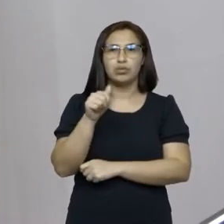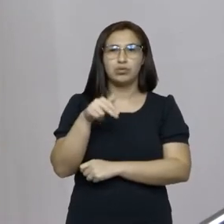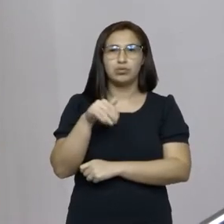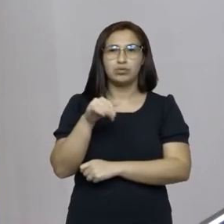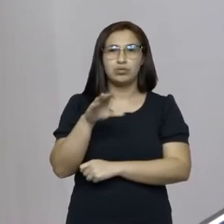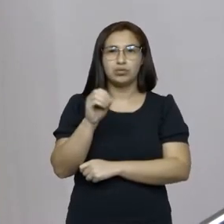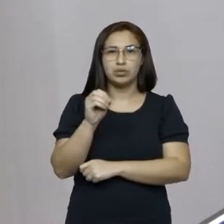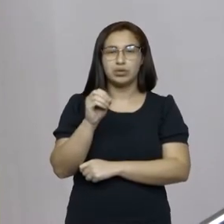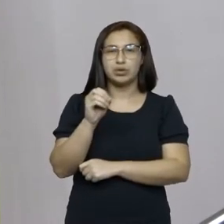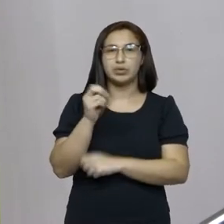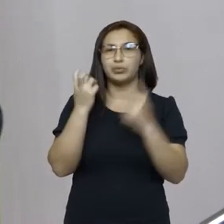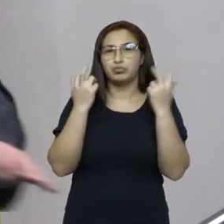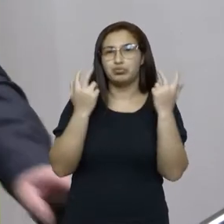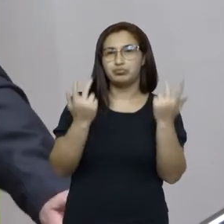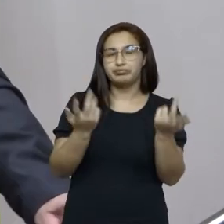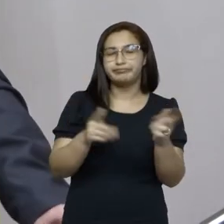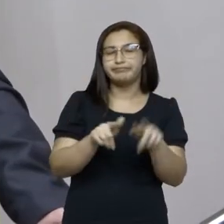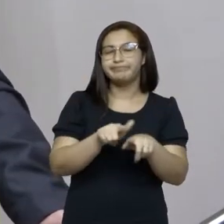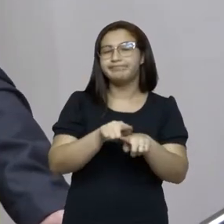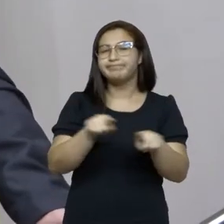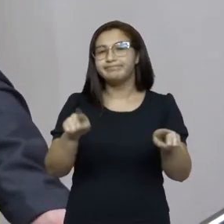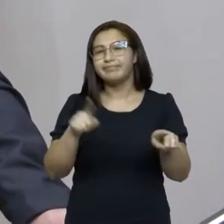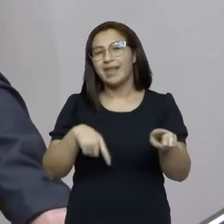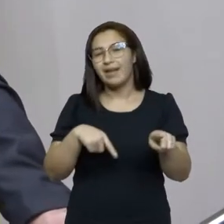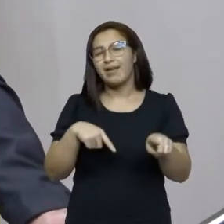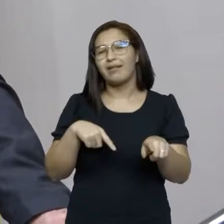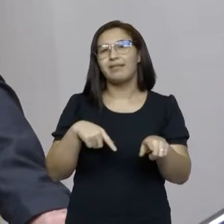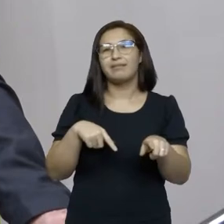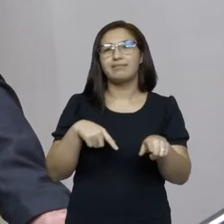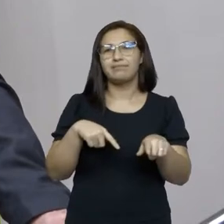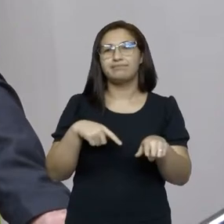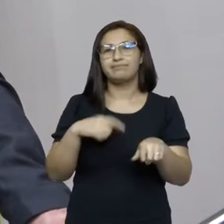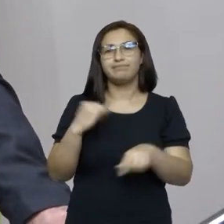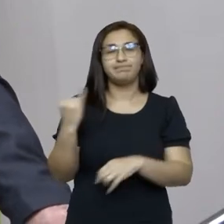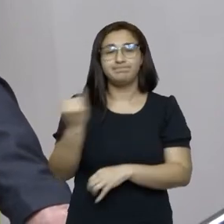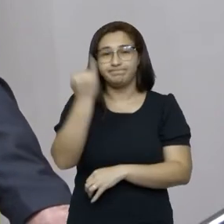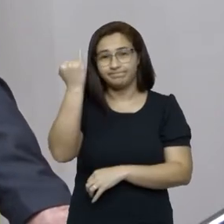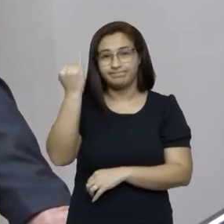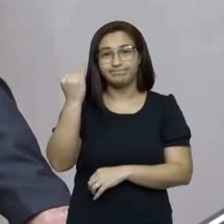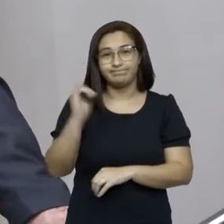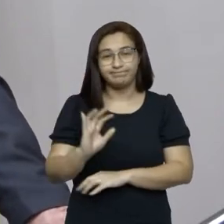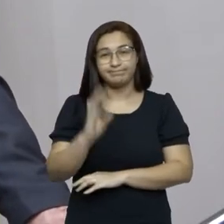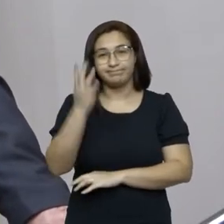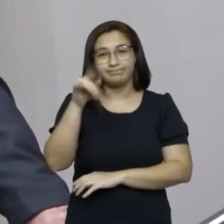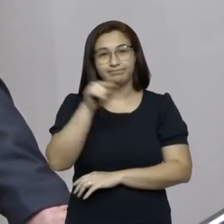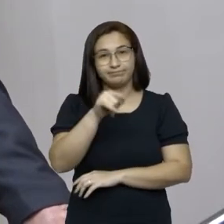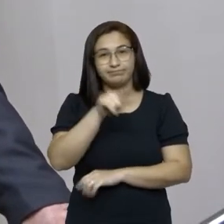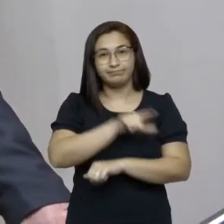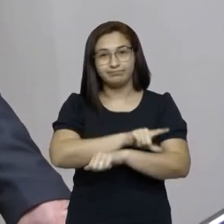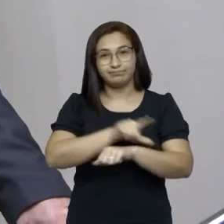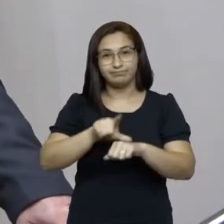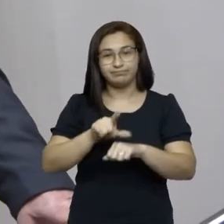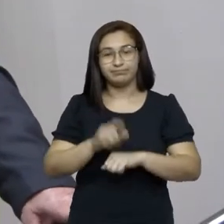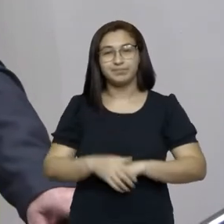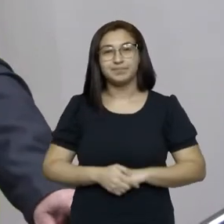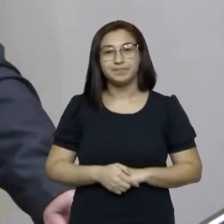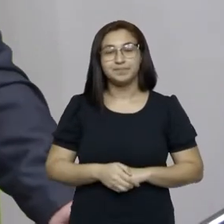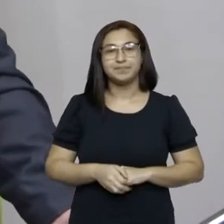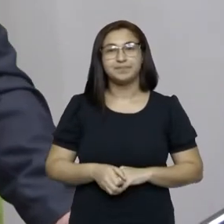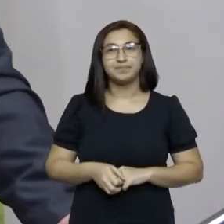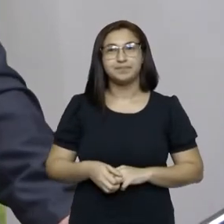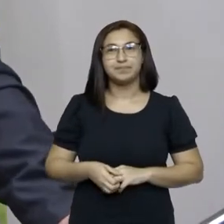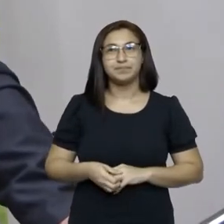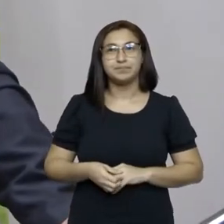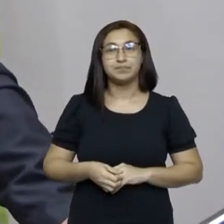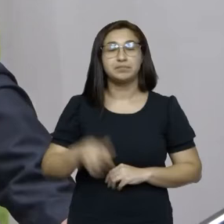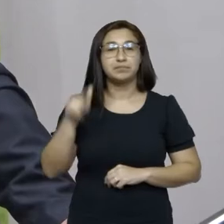enfim, um momento extremamente importante. e realçar aqui